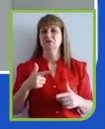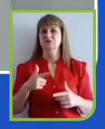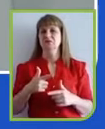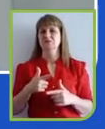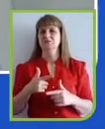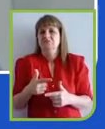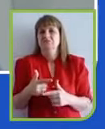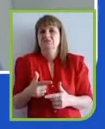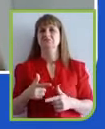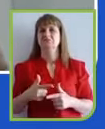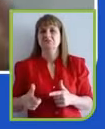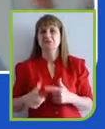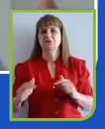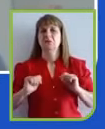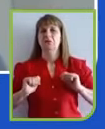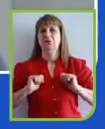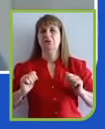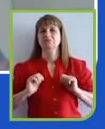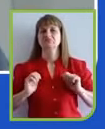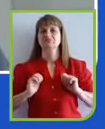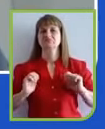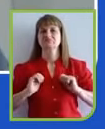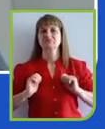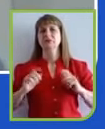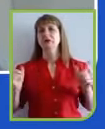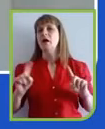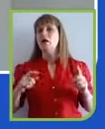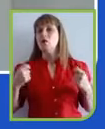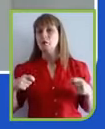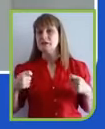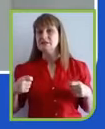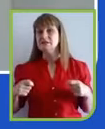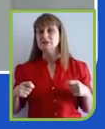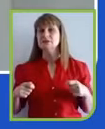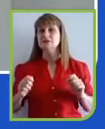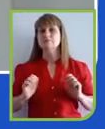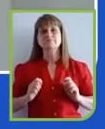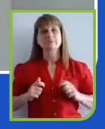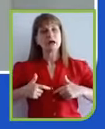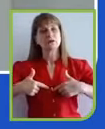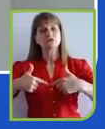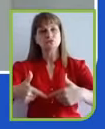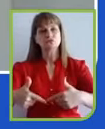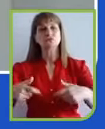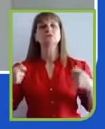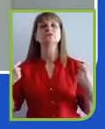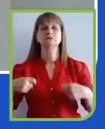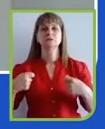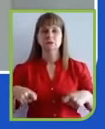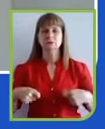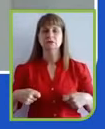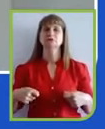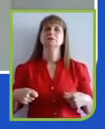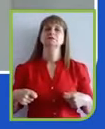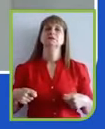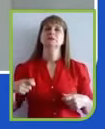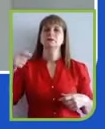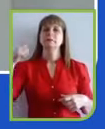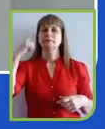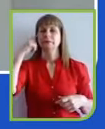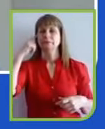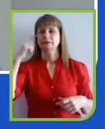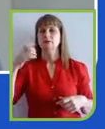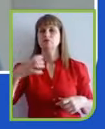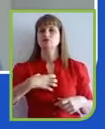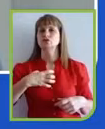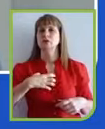inteligente. Então, olhar para esse gap e ver, bom, de que forma eu, através dos meus negócios, posso contribuir. Então, entendo que